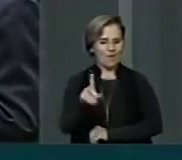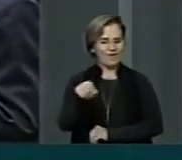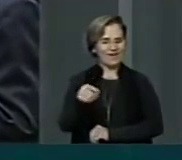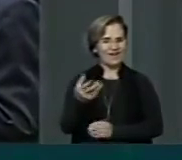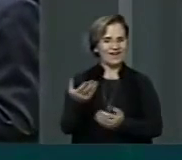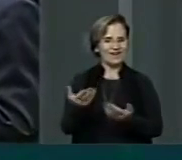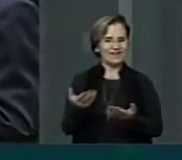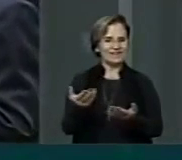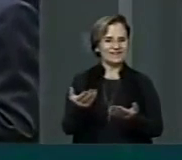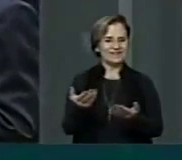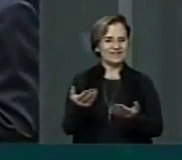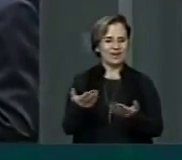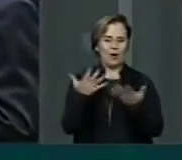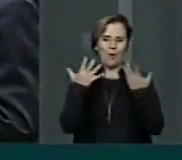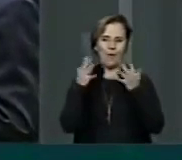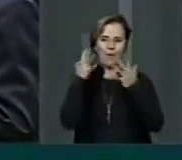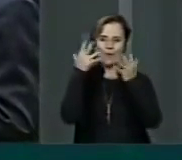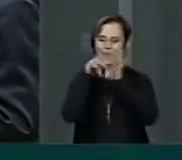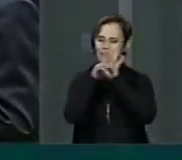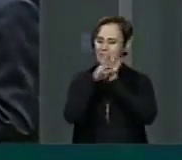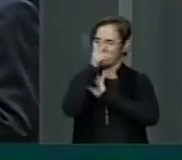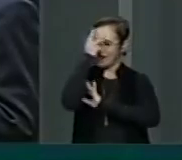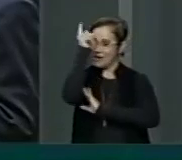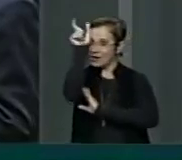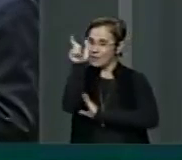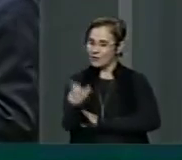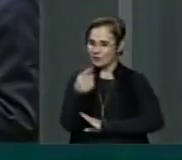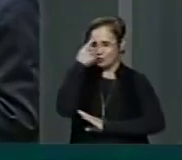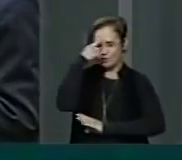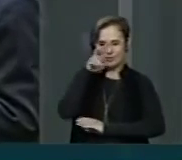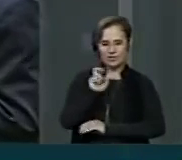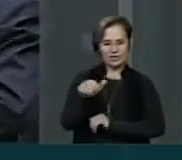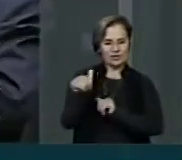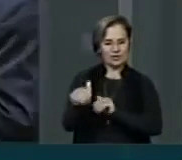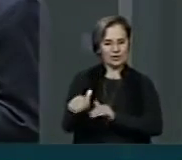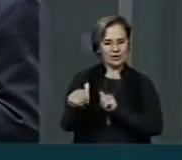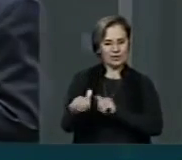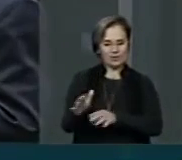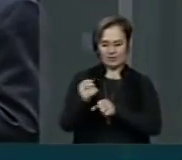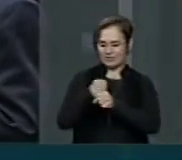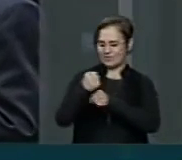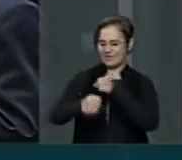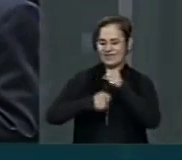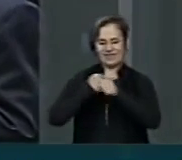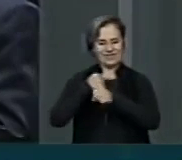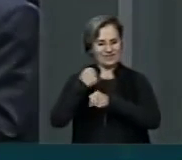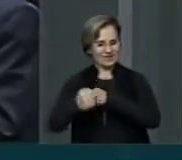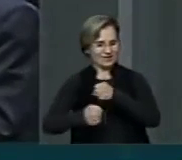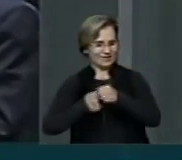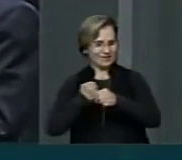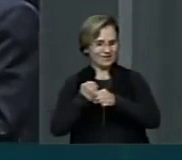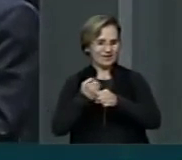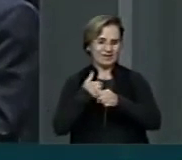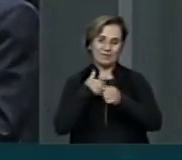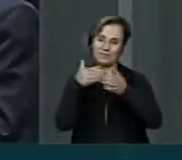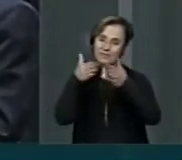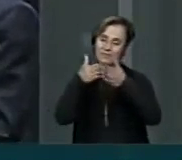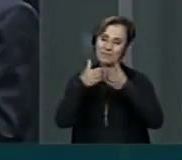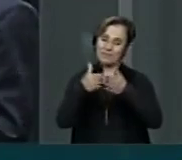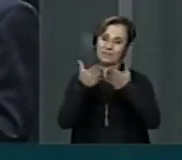homenageado o reggaeiro no dia 5 de setembro de cada ano. Eu vou pedir para a nossa